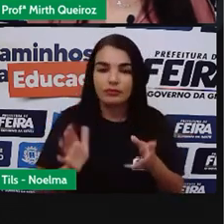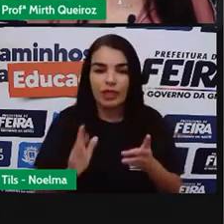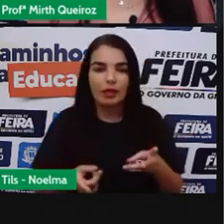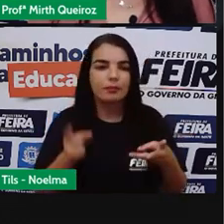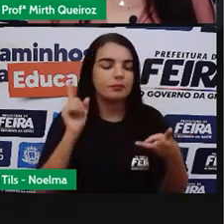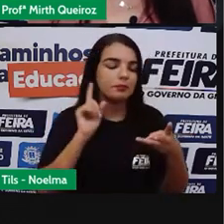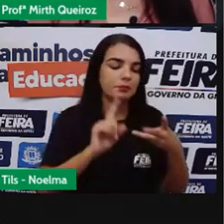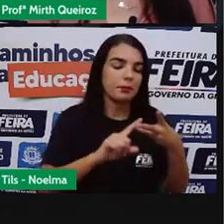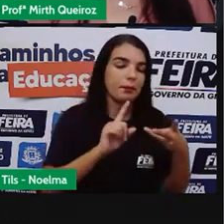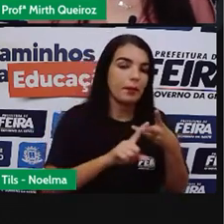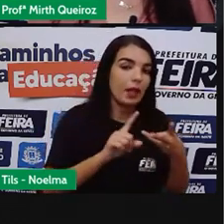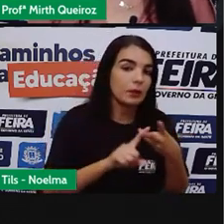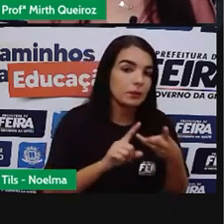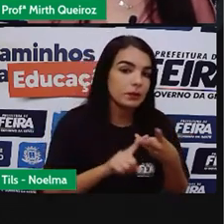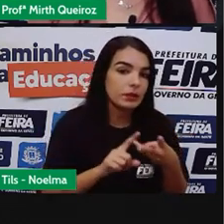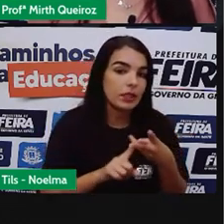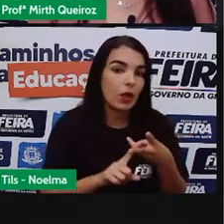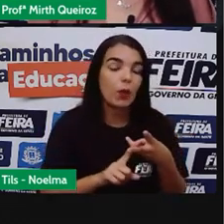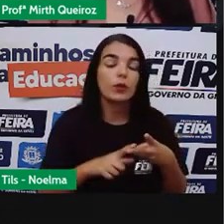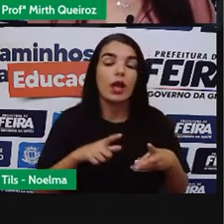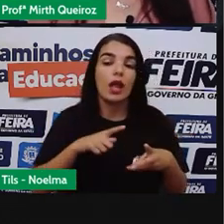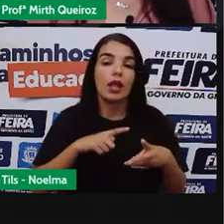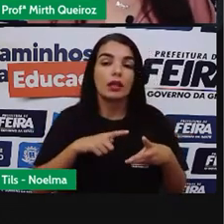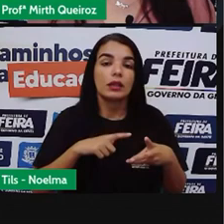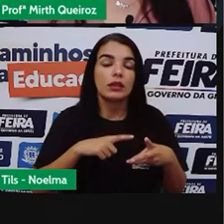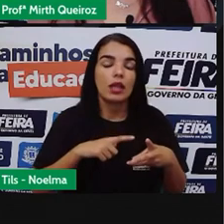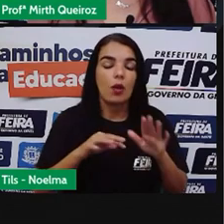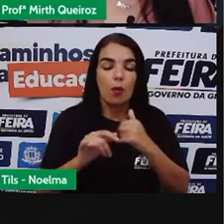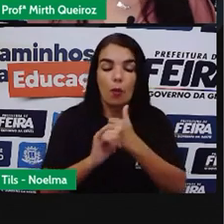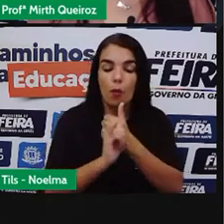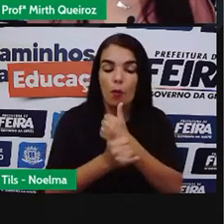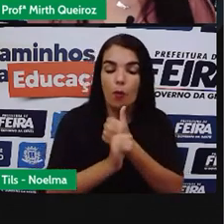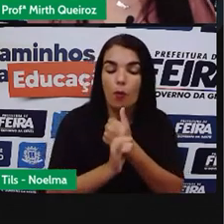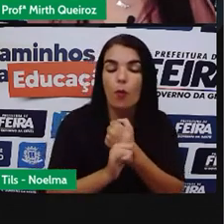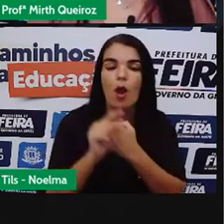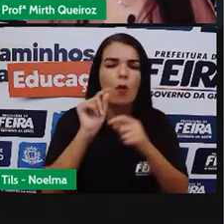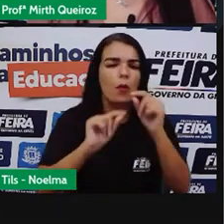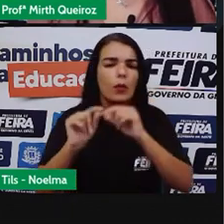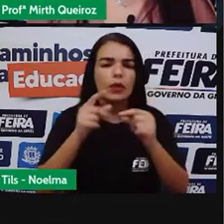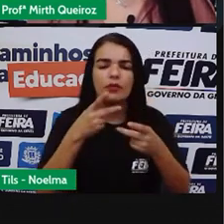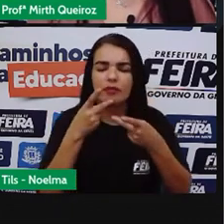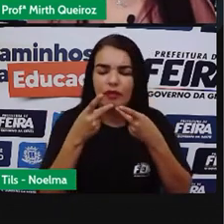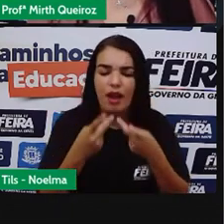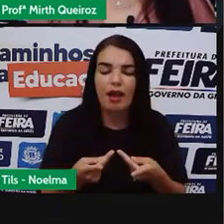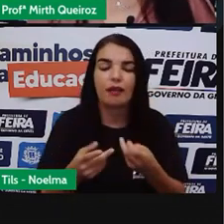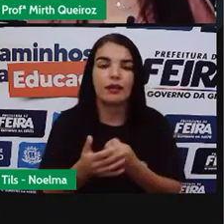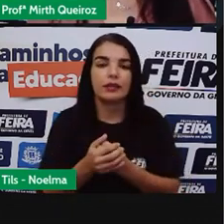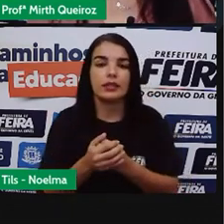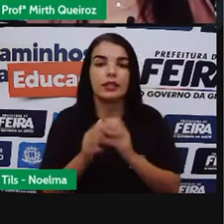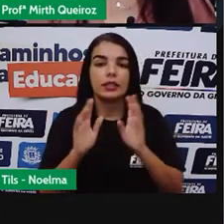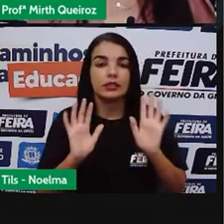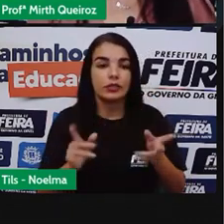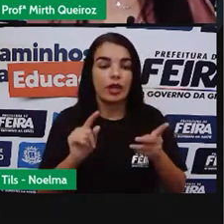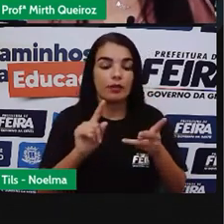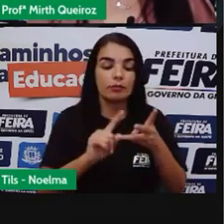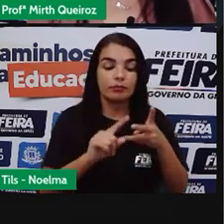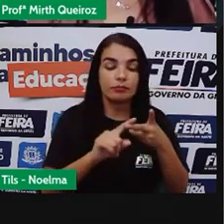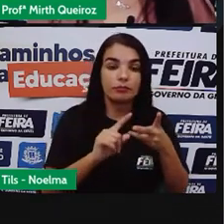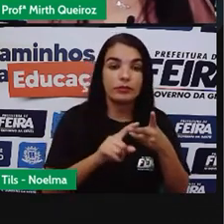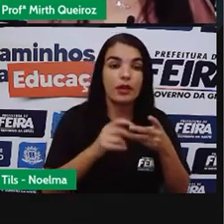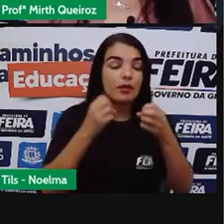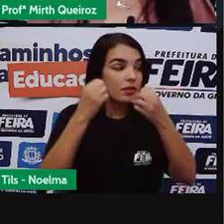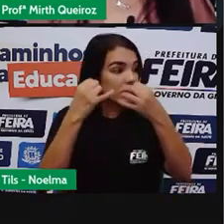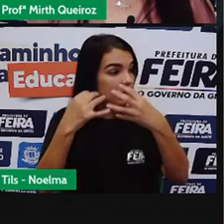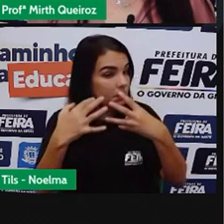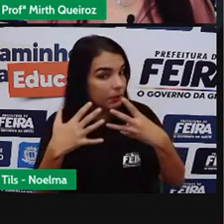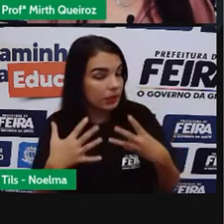de que se trata. Nós entendemos que era uma crônica. Do que se trata uma crônica, né? Realizamos a leitura da crônica